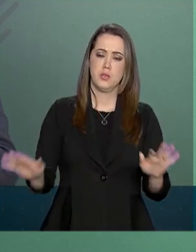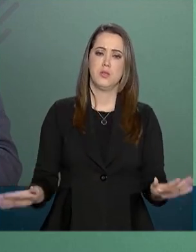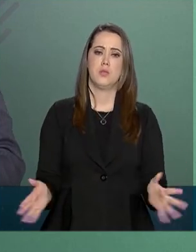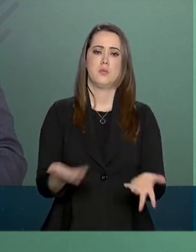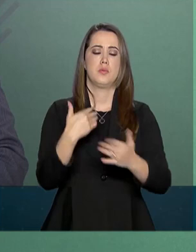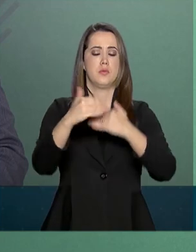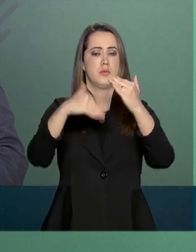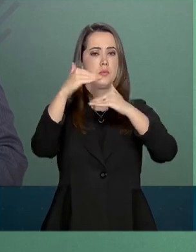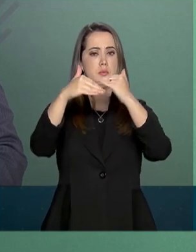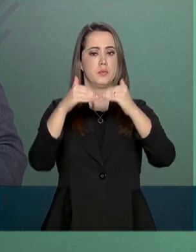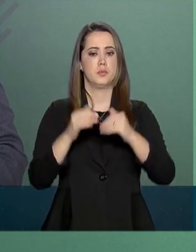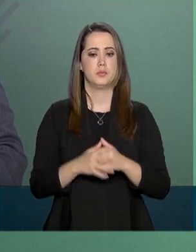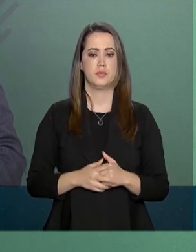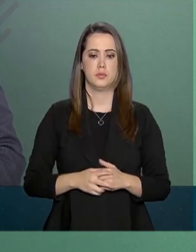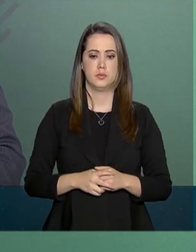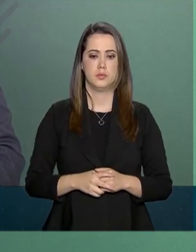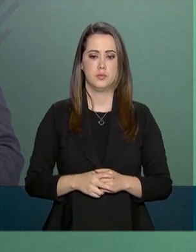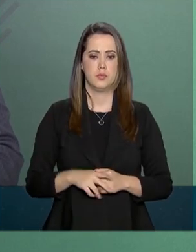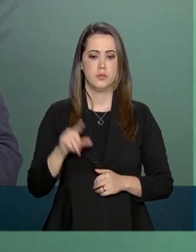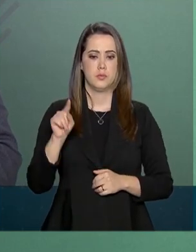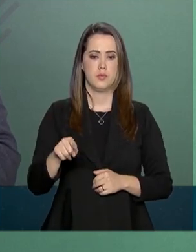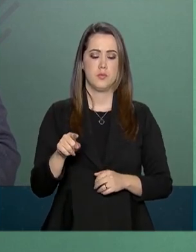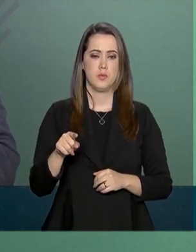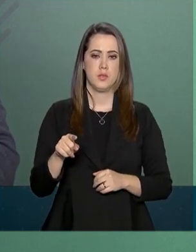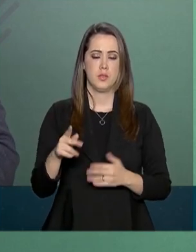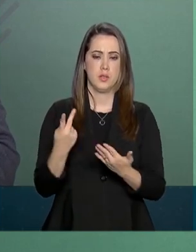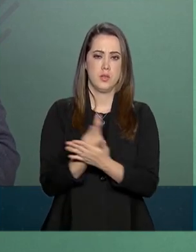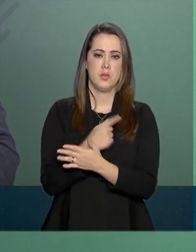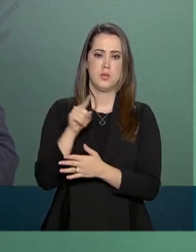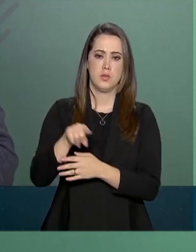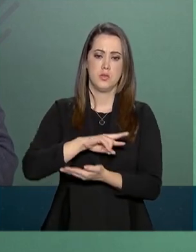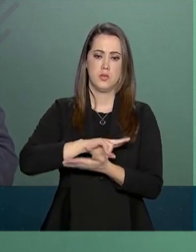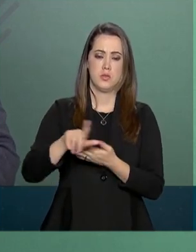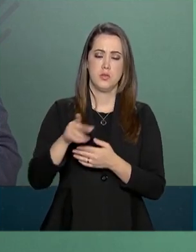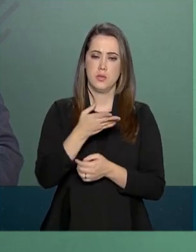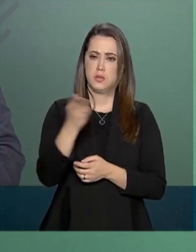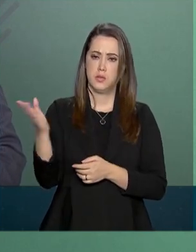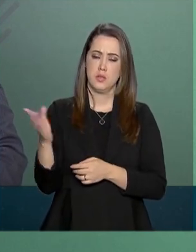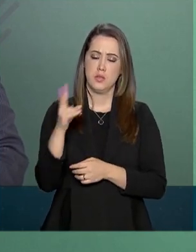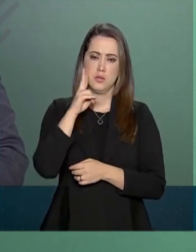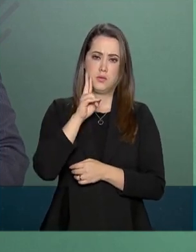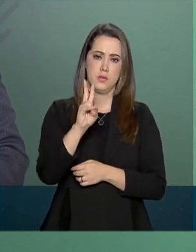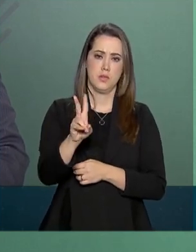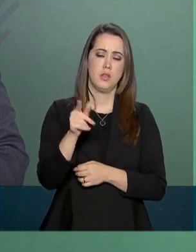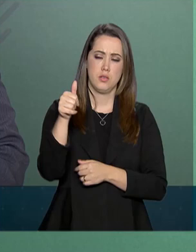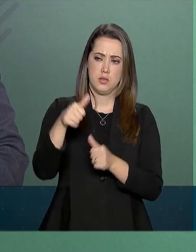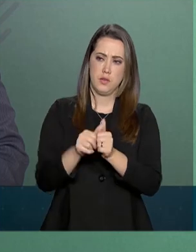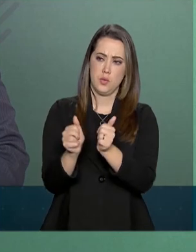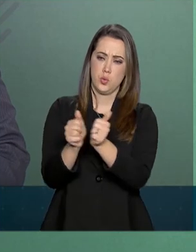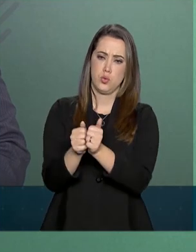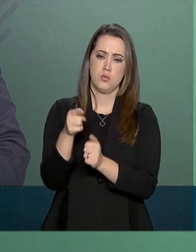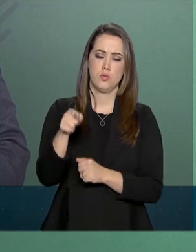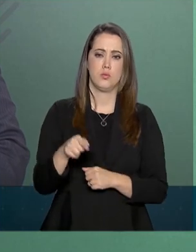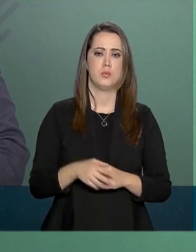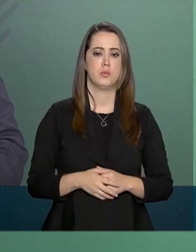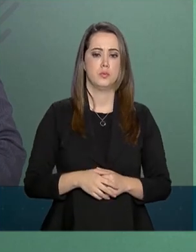o crescimento. Este evento, muitos dos senhores e senhoras lá estiveram.